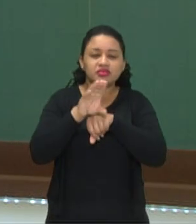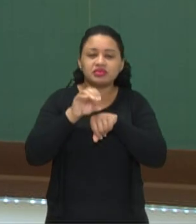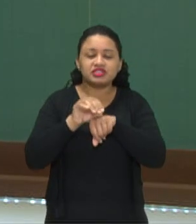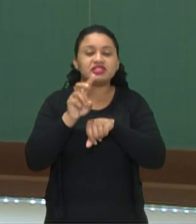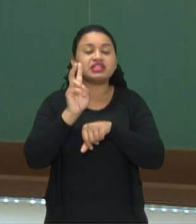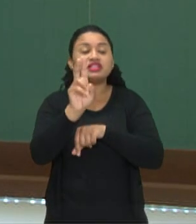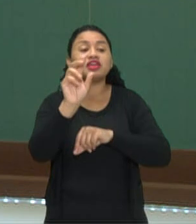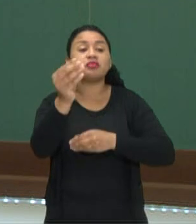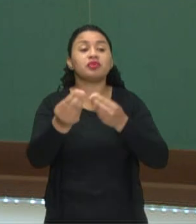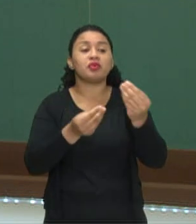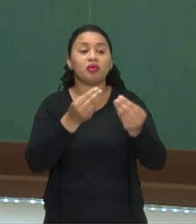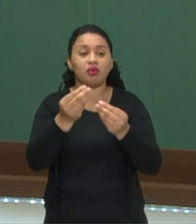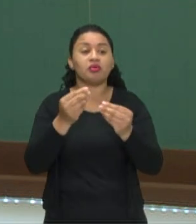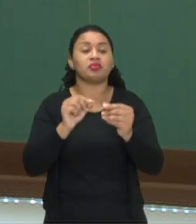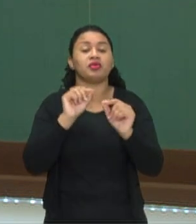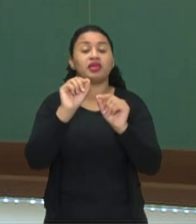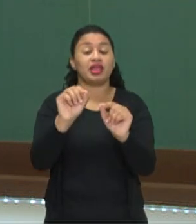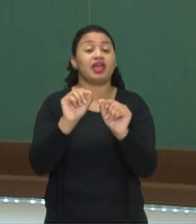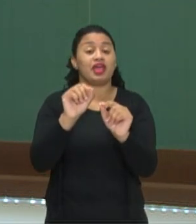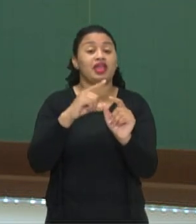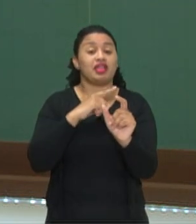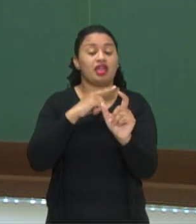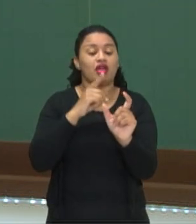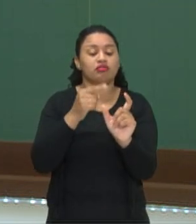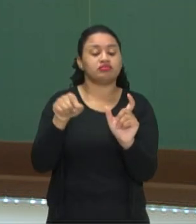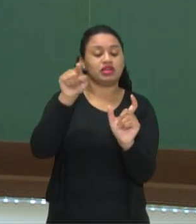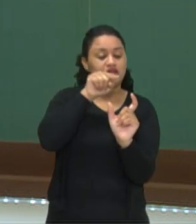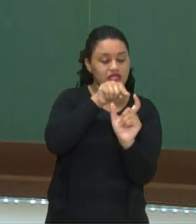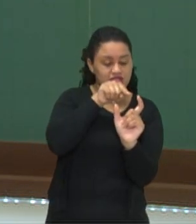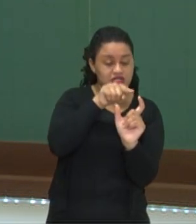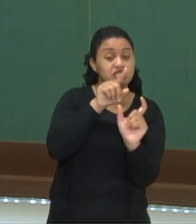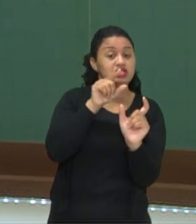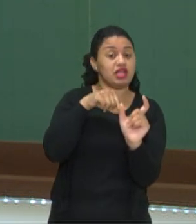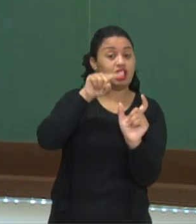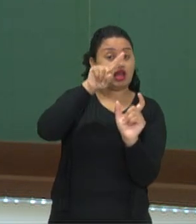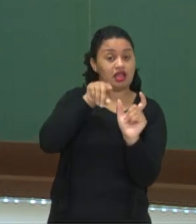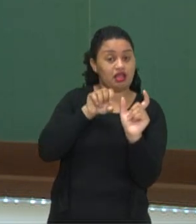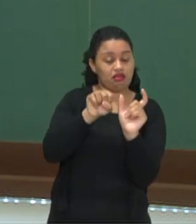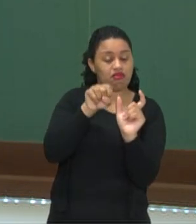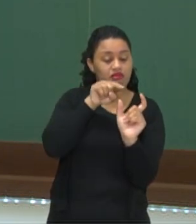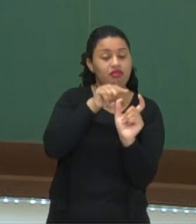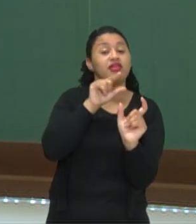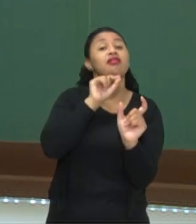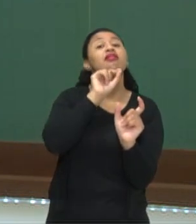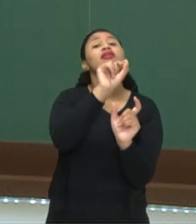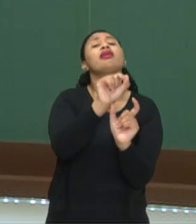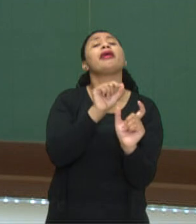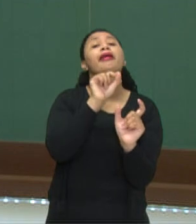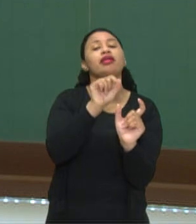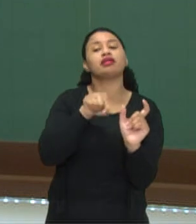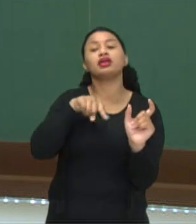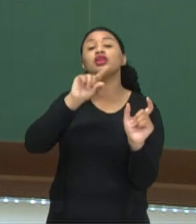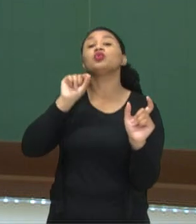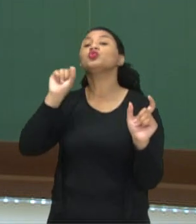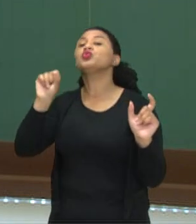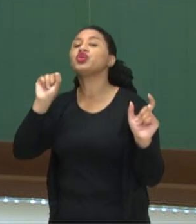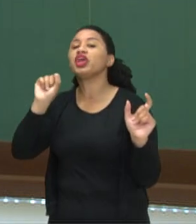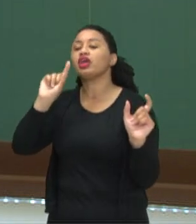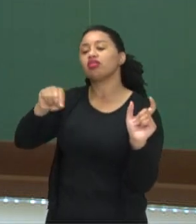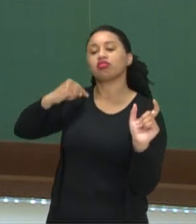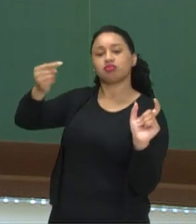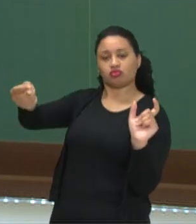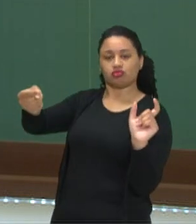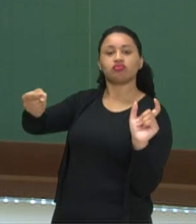Sempre vai ser assim. Quem possui antes do apóstolo Fiesse e o que ele possui sempre após o apóstolo